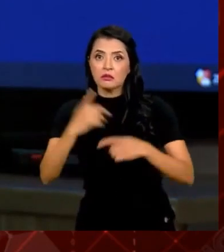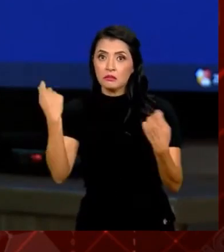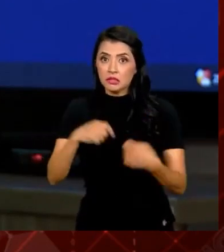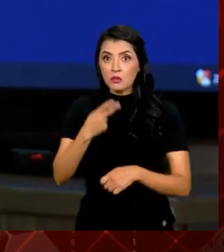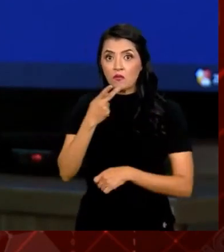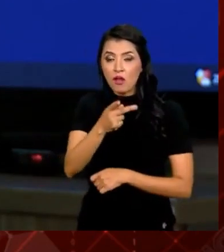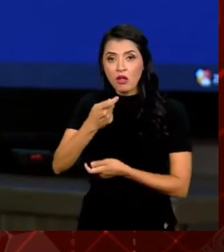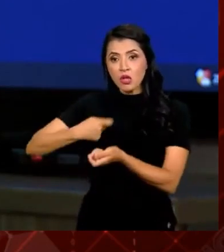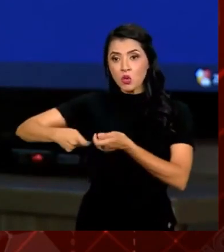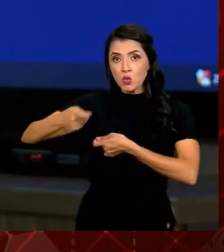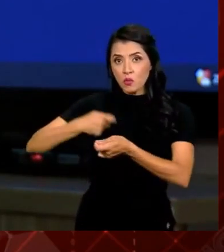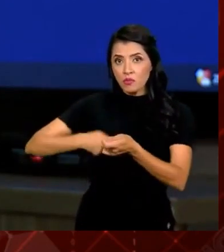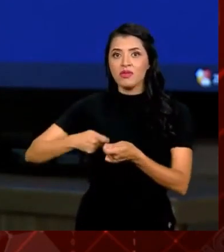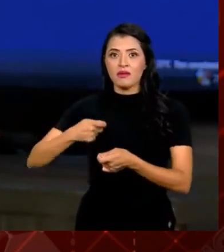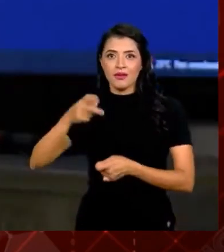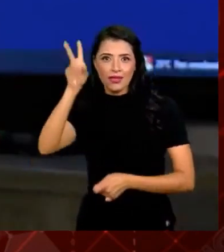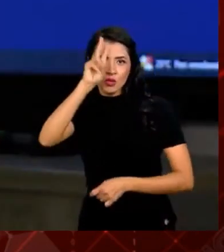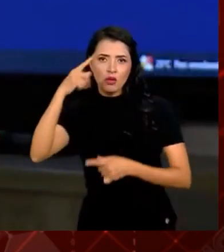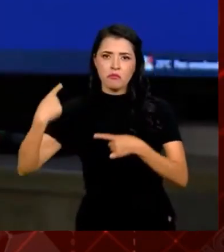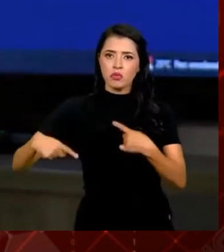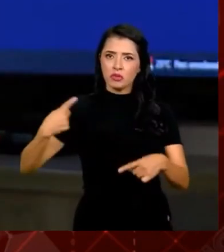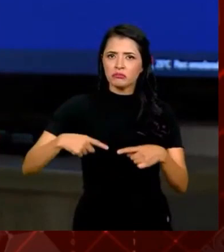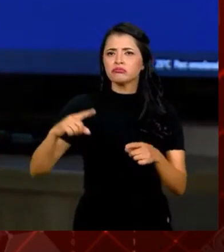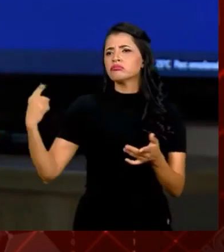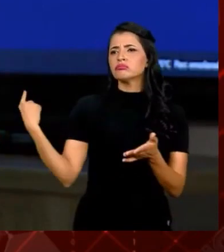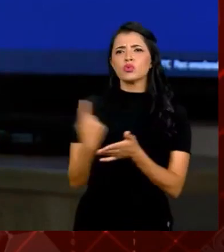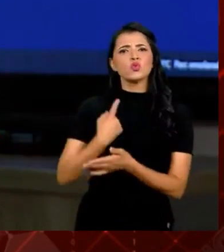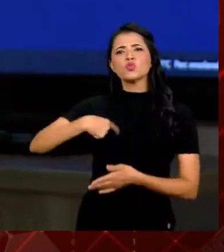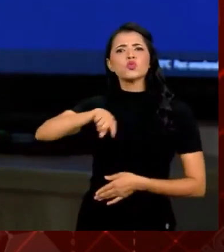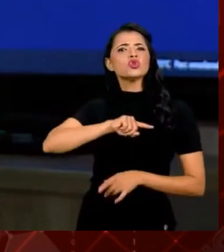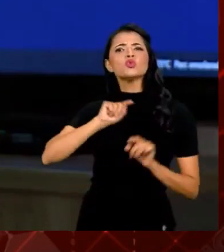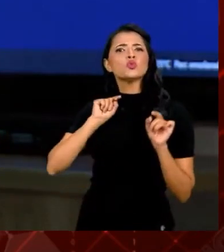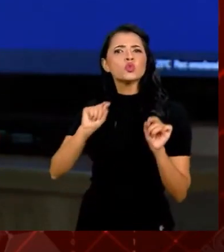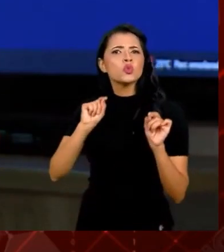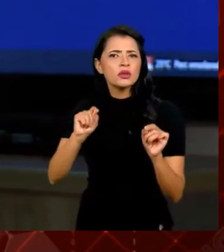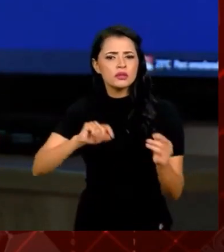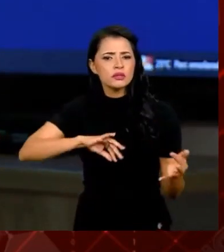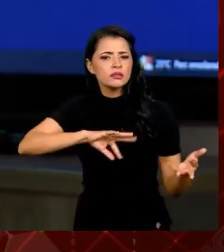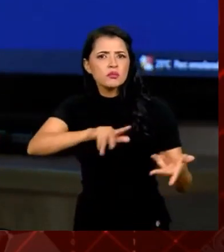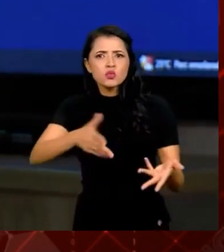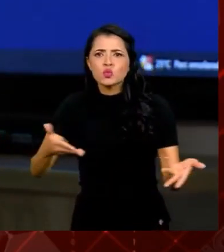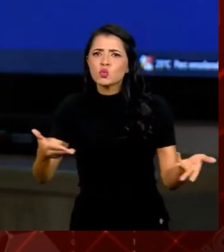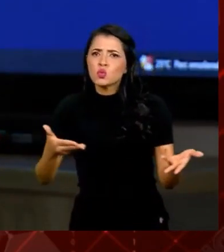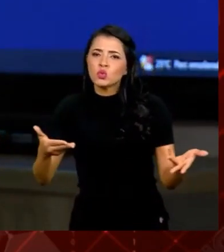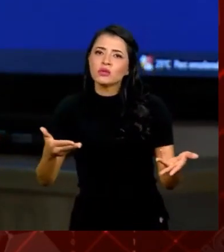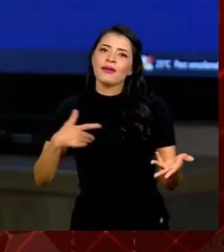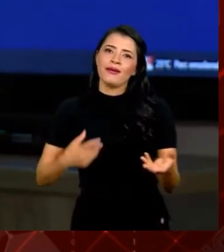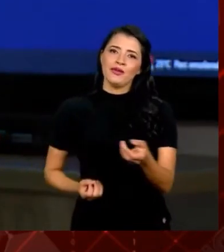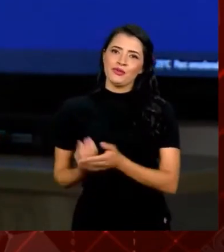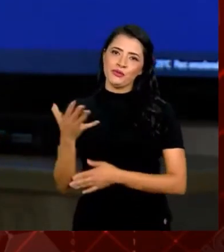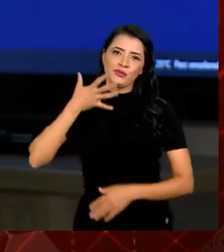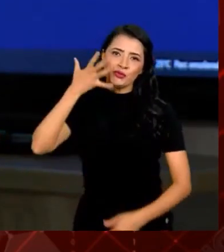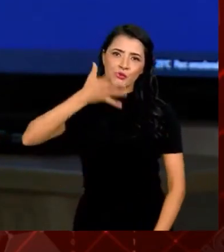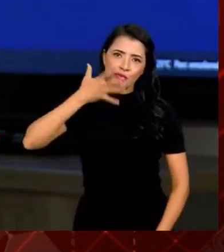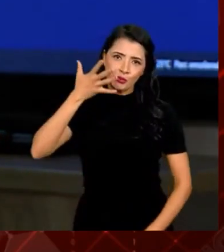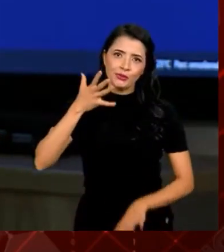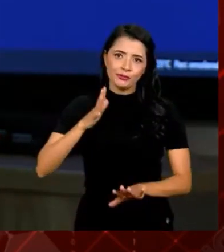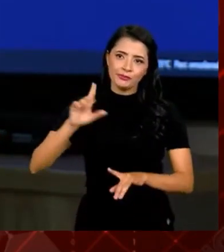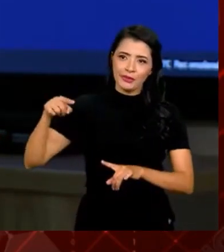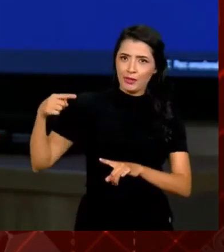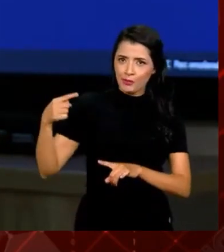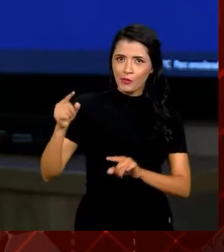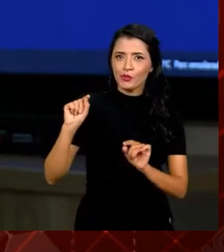economia do Brasil, da história política do Brasil. A grande pergunta é o que nós somos dentro desse mundo moderno? E aí surge o discurso que depois